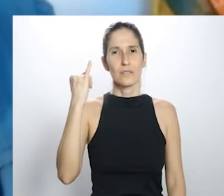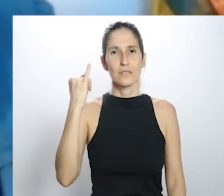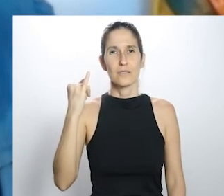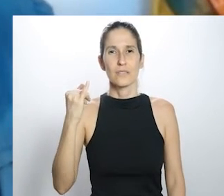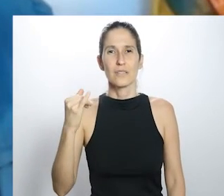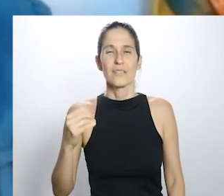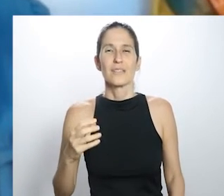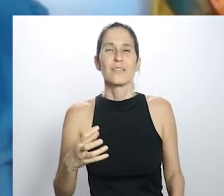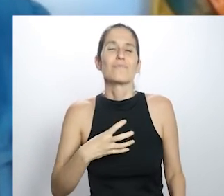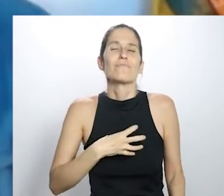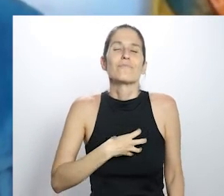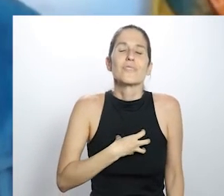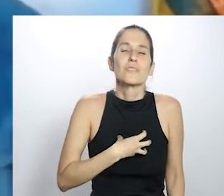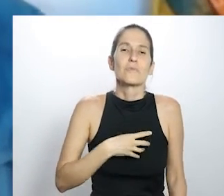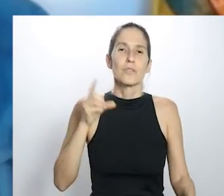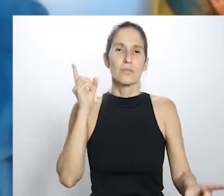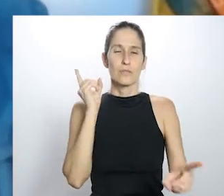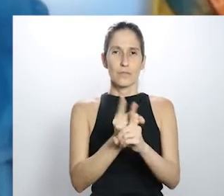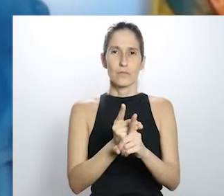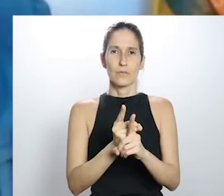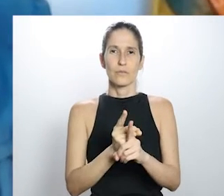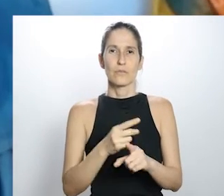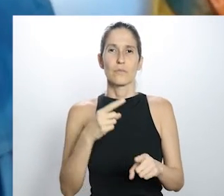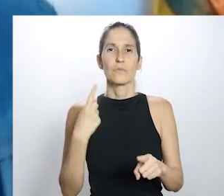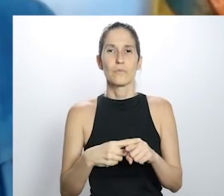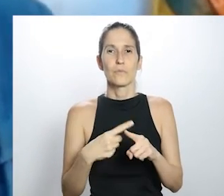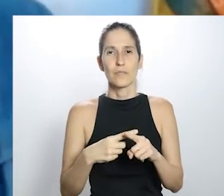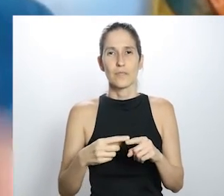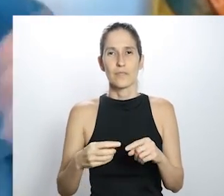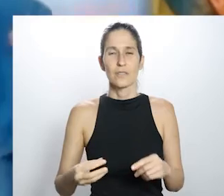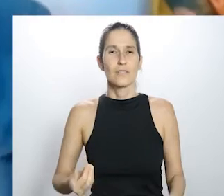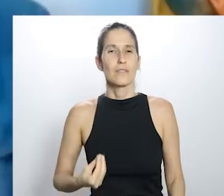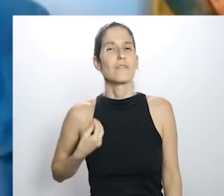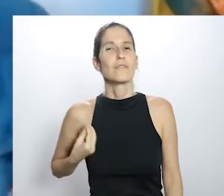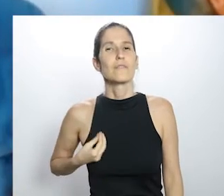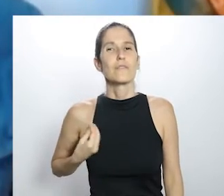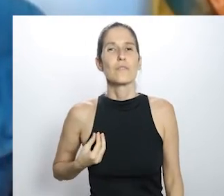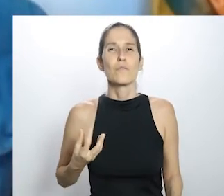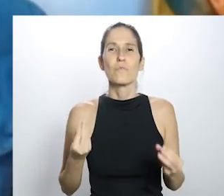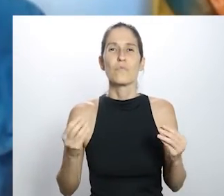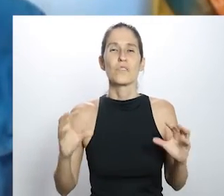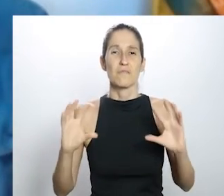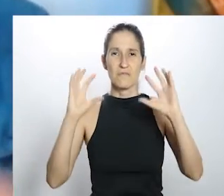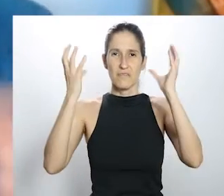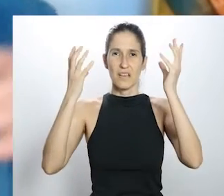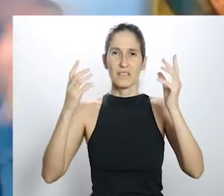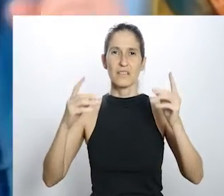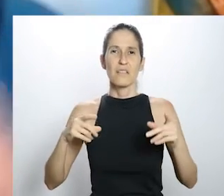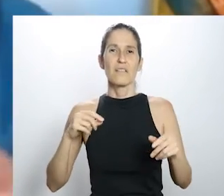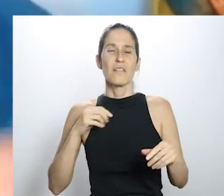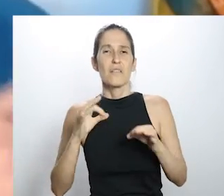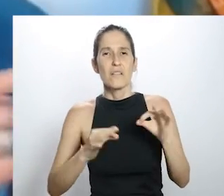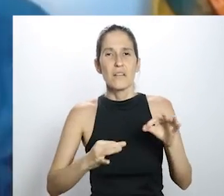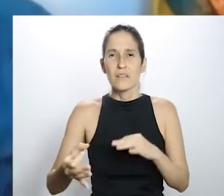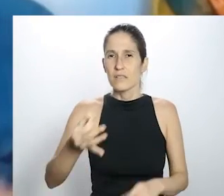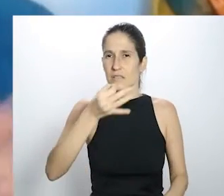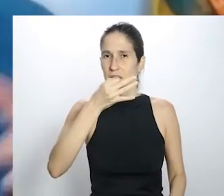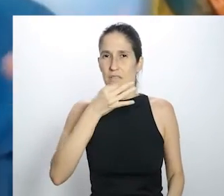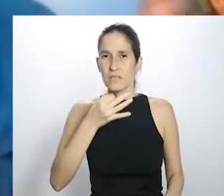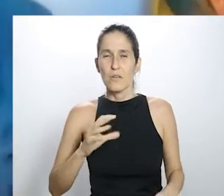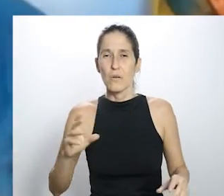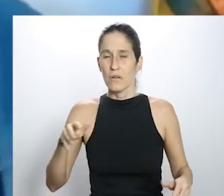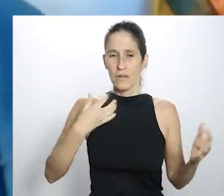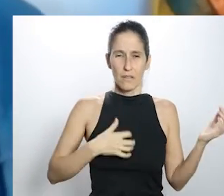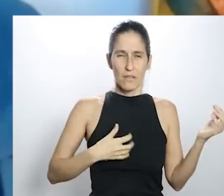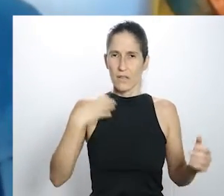conceito e o sentimento que é o encontro. Porque a gente participa de muito festival que você chega, passa o som, toca, vê um ou